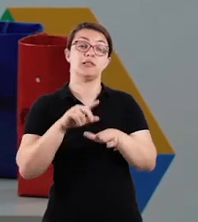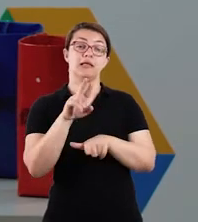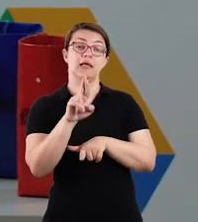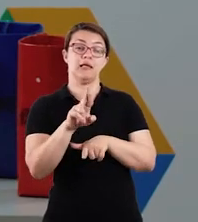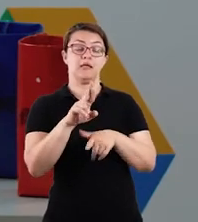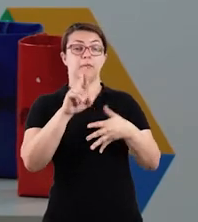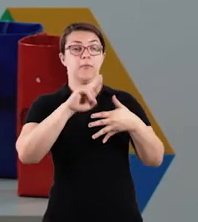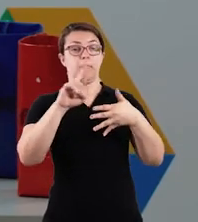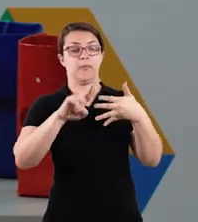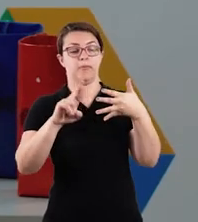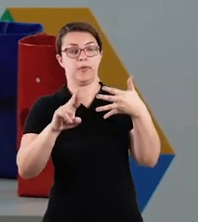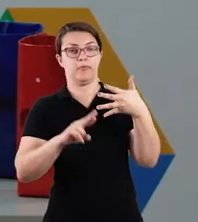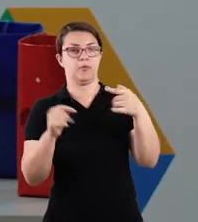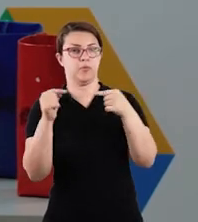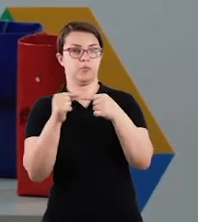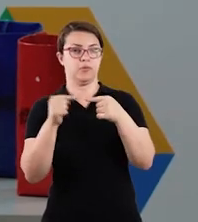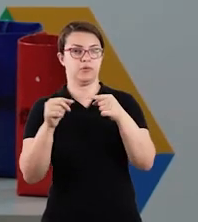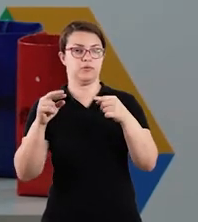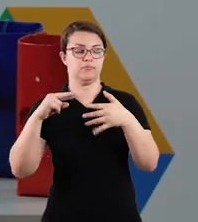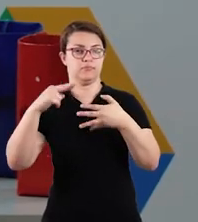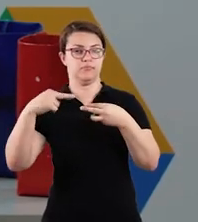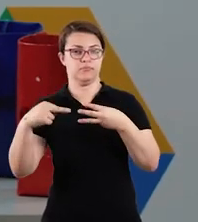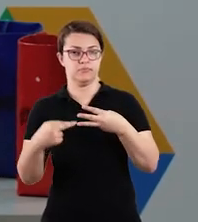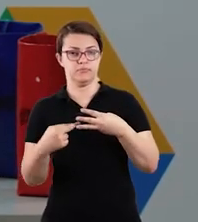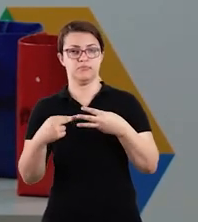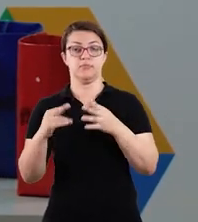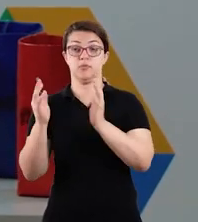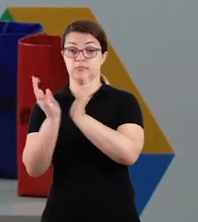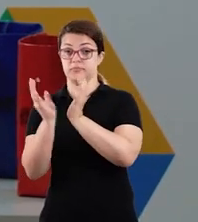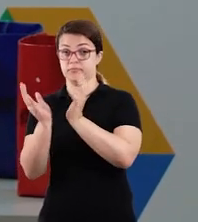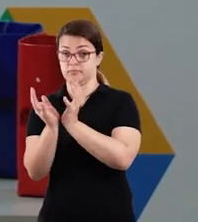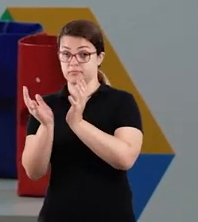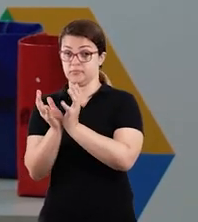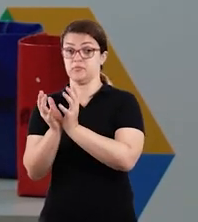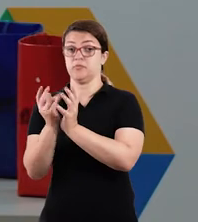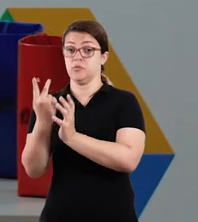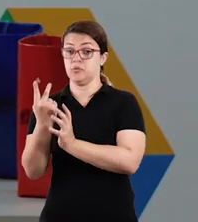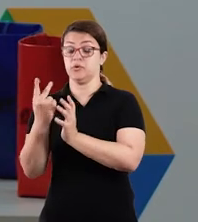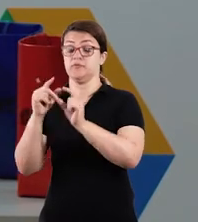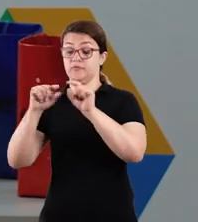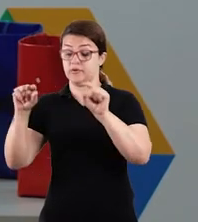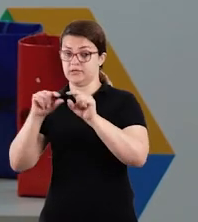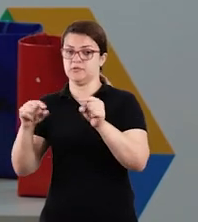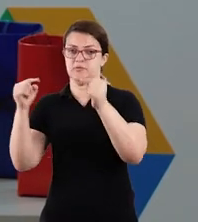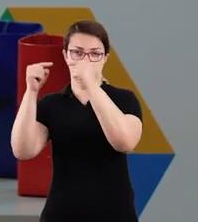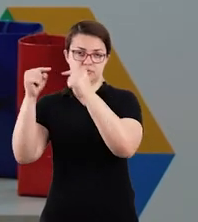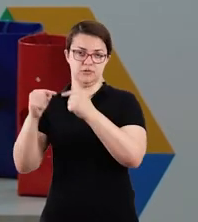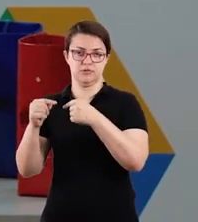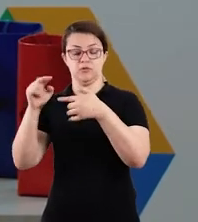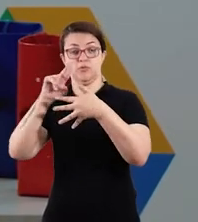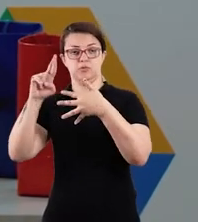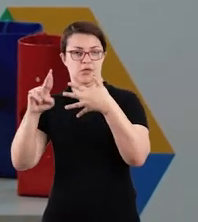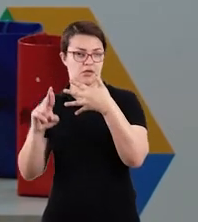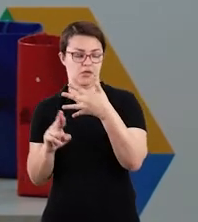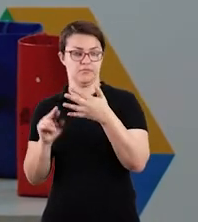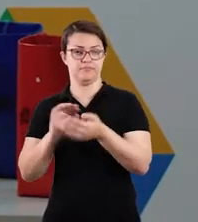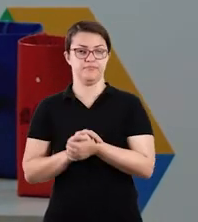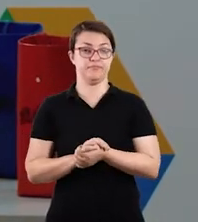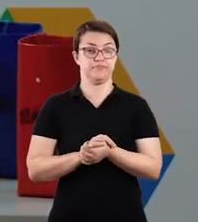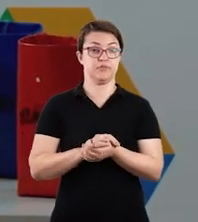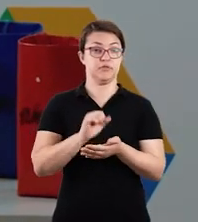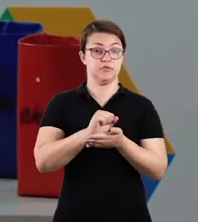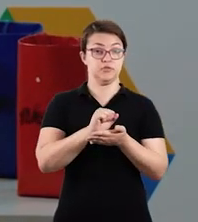o termo 2 também pode criar frases relacionadas com elas. A segunda atividade de língua